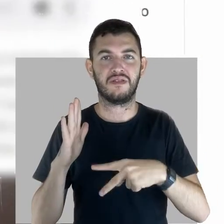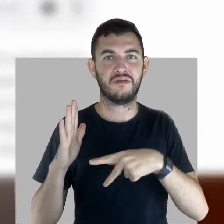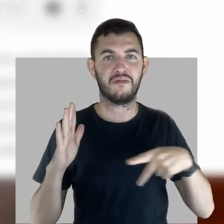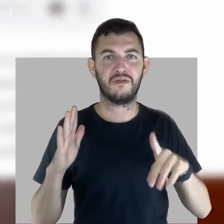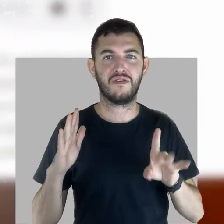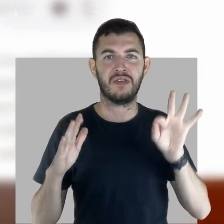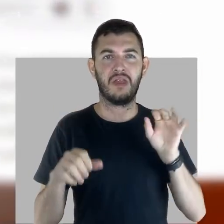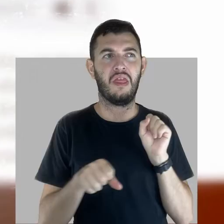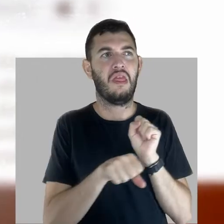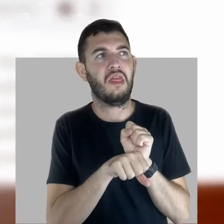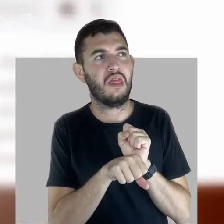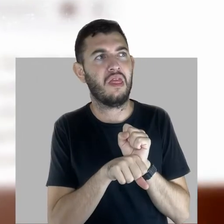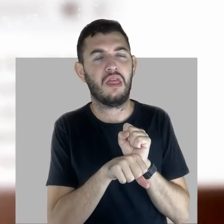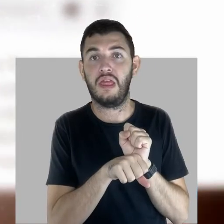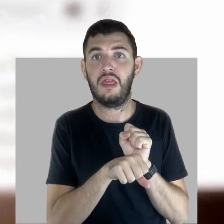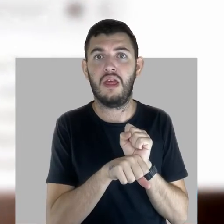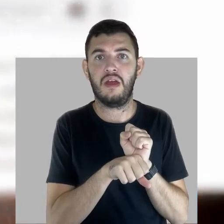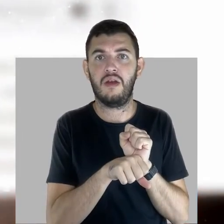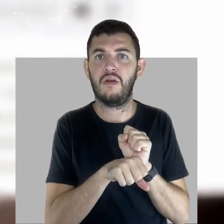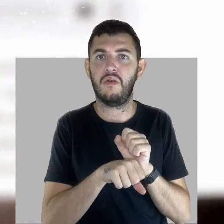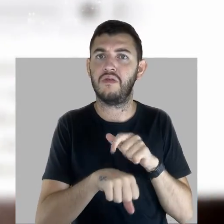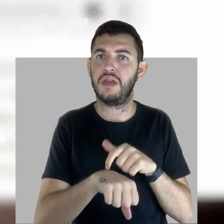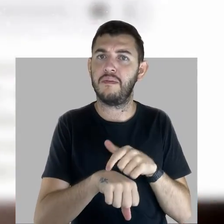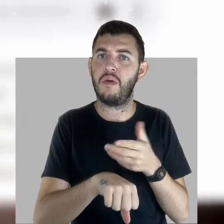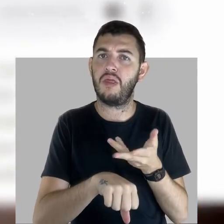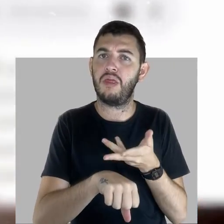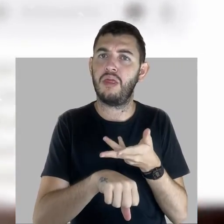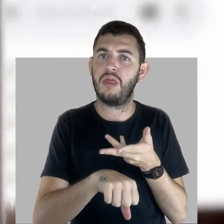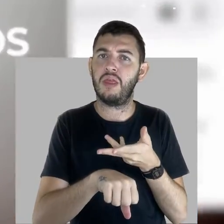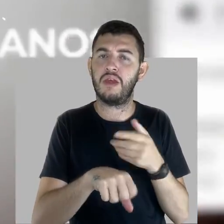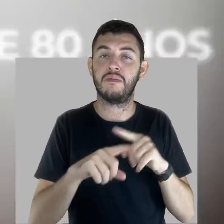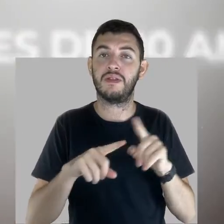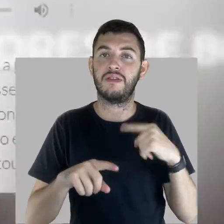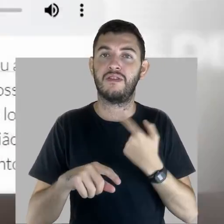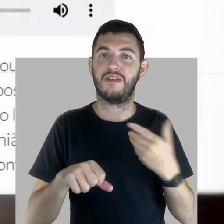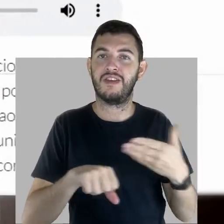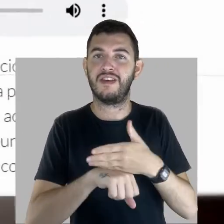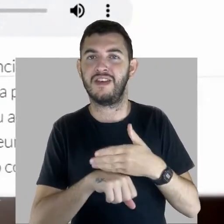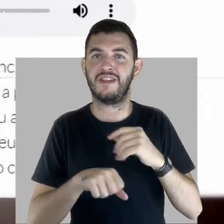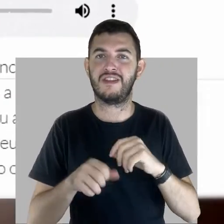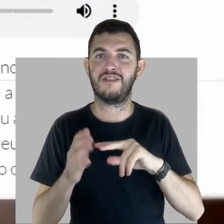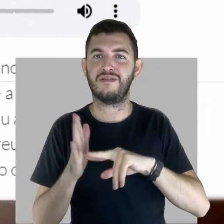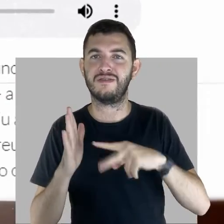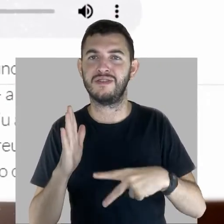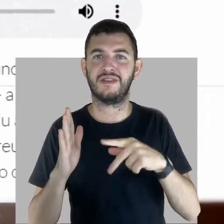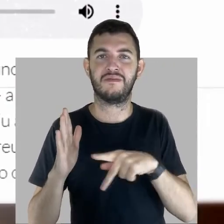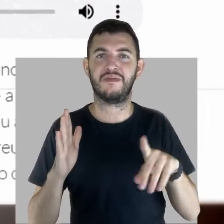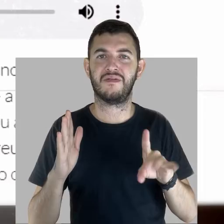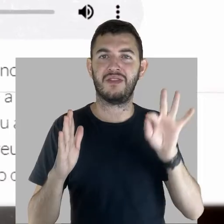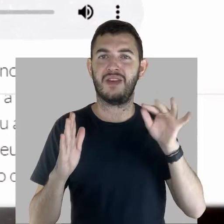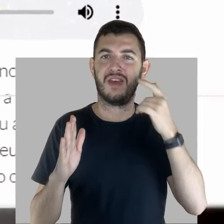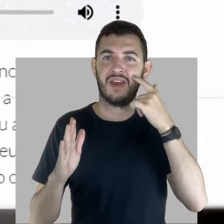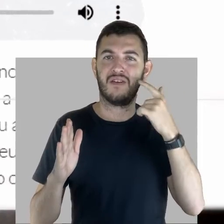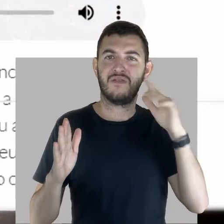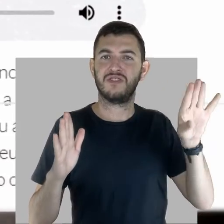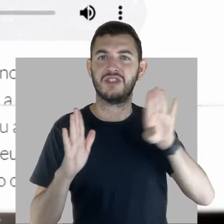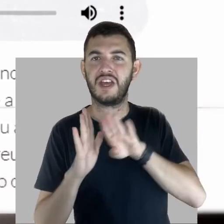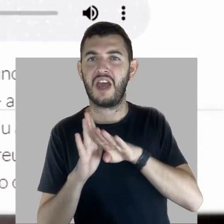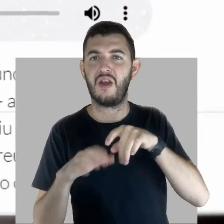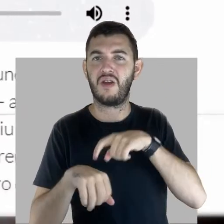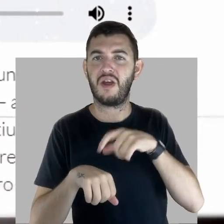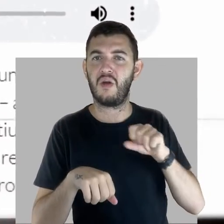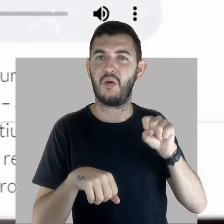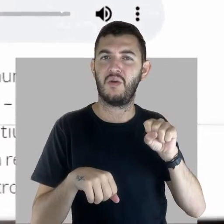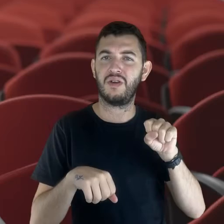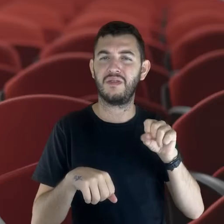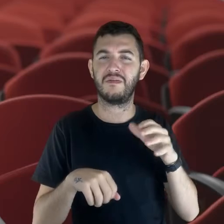pandemia, nós, o Simpro, nós não paramos. E é exaustivo porque você não vê hora passando. Uma coisa é quando a gente vem, ah, não, vamos para o Simpro, eu vou